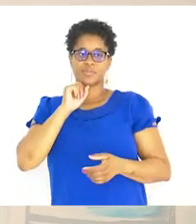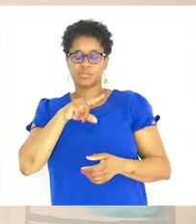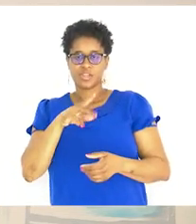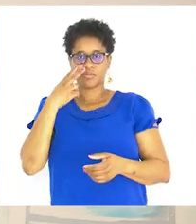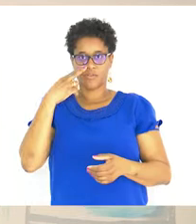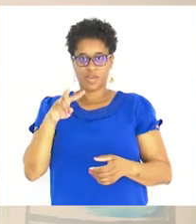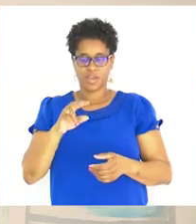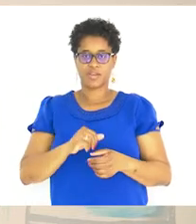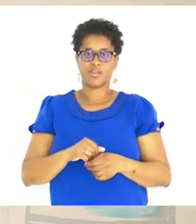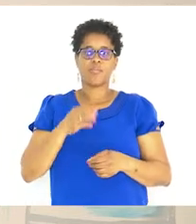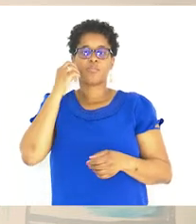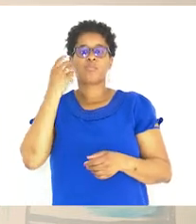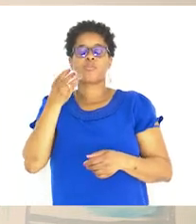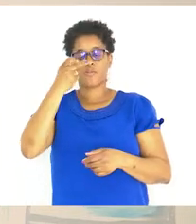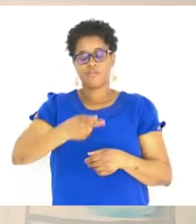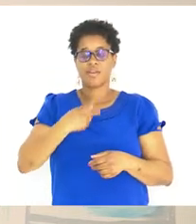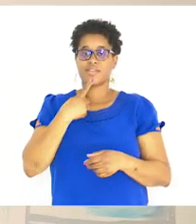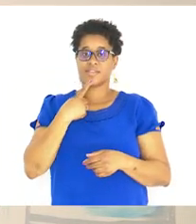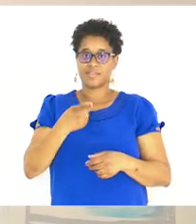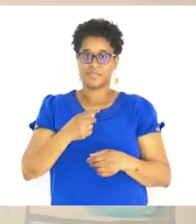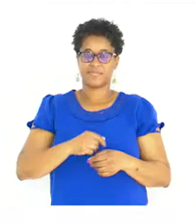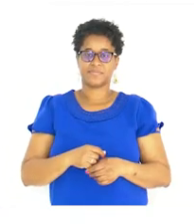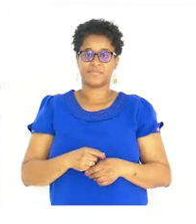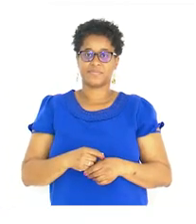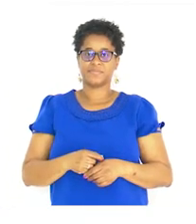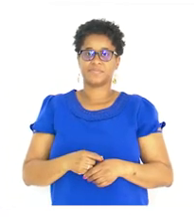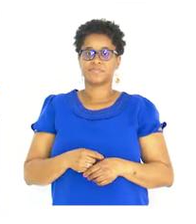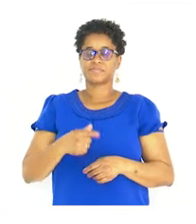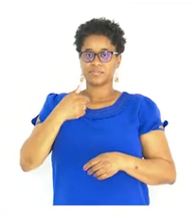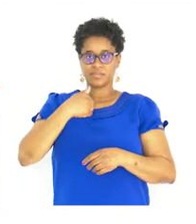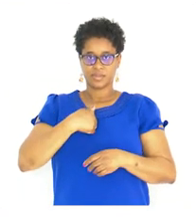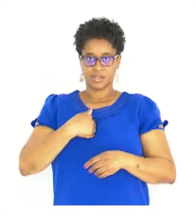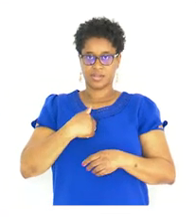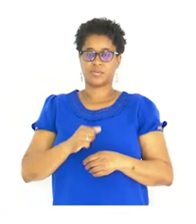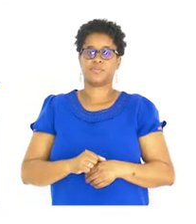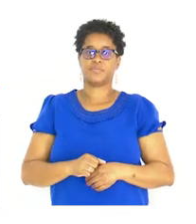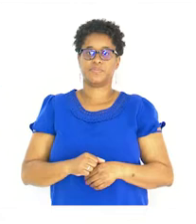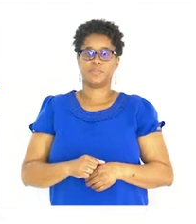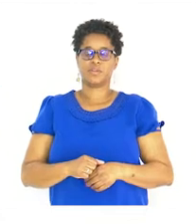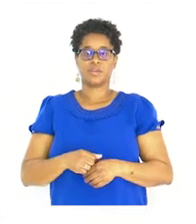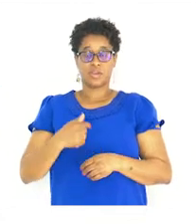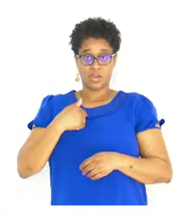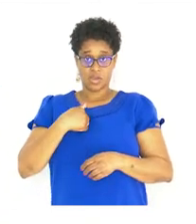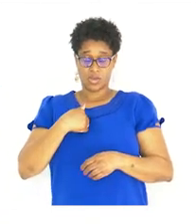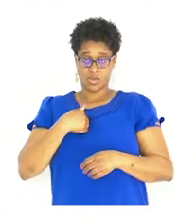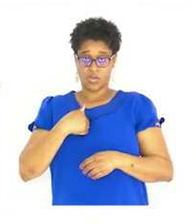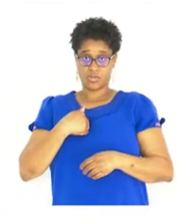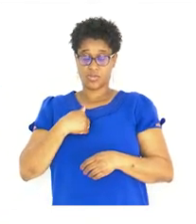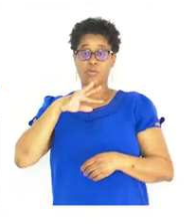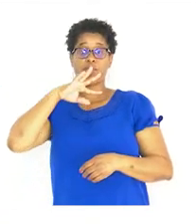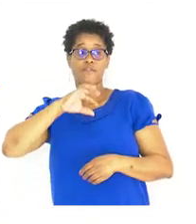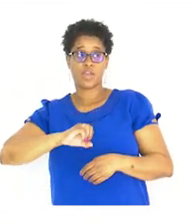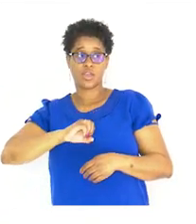podermos ver Como fica também Eu sou O Filho